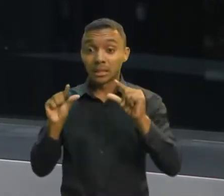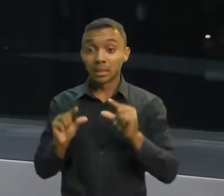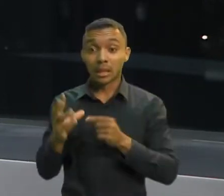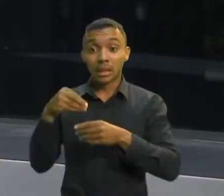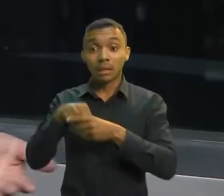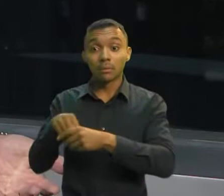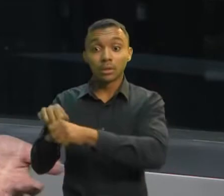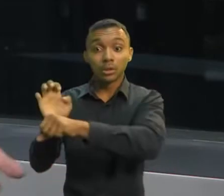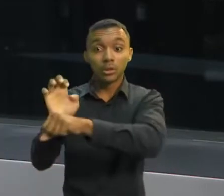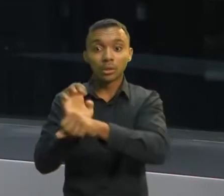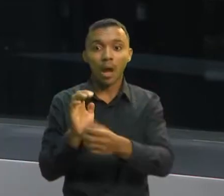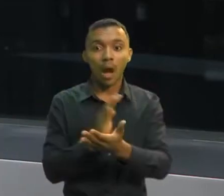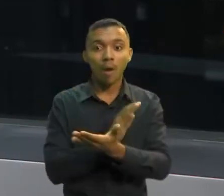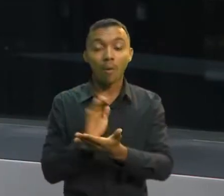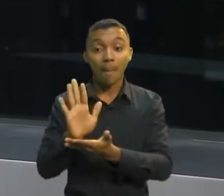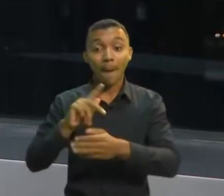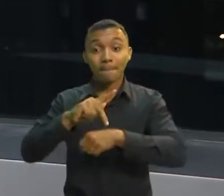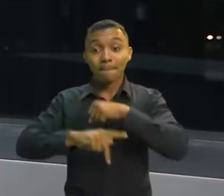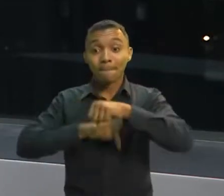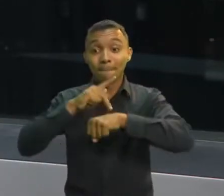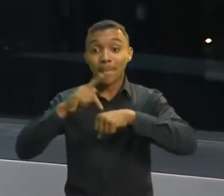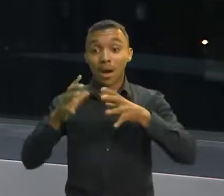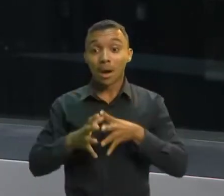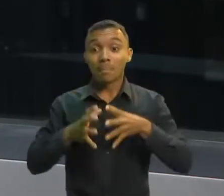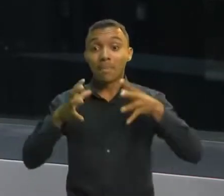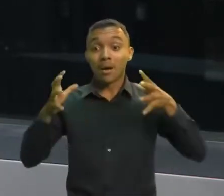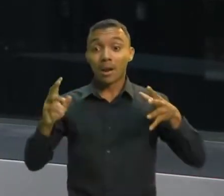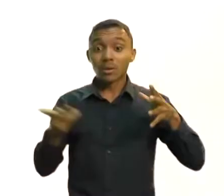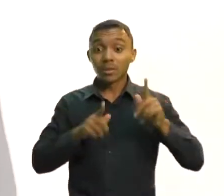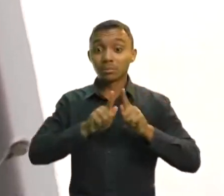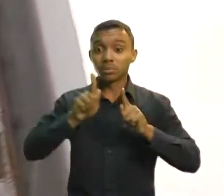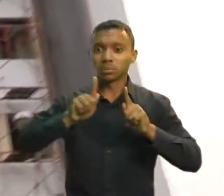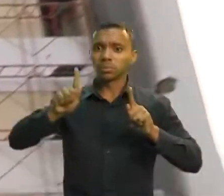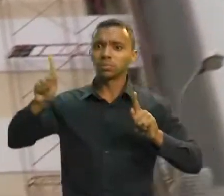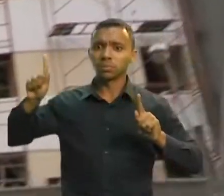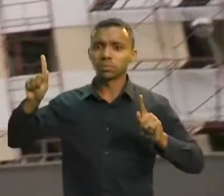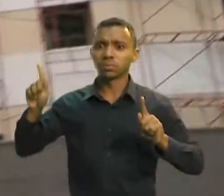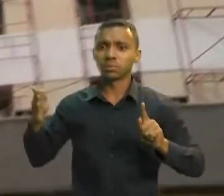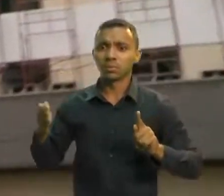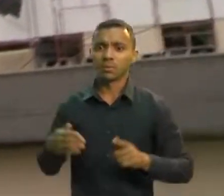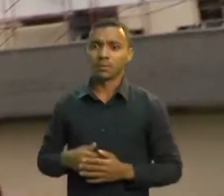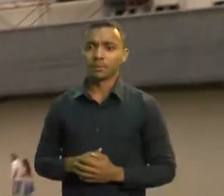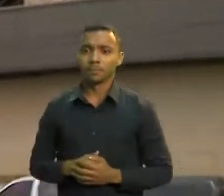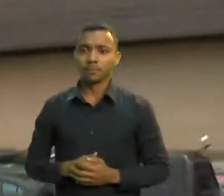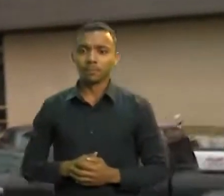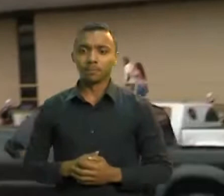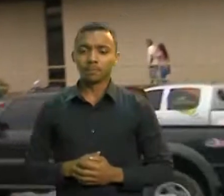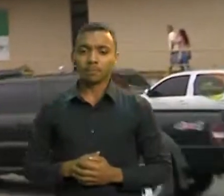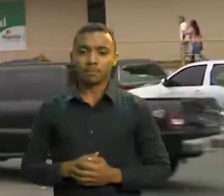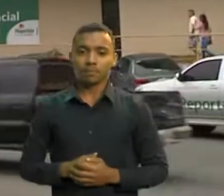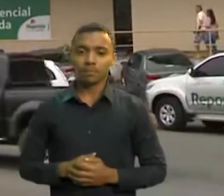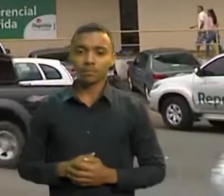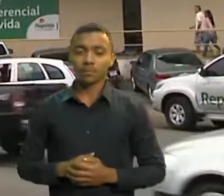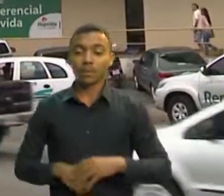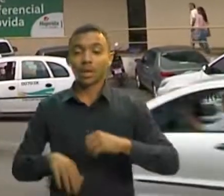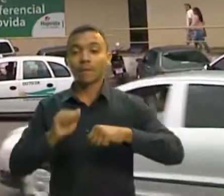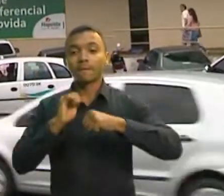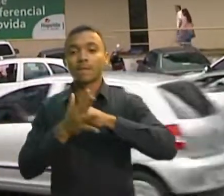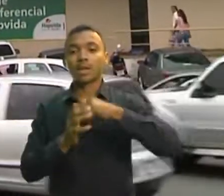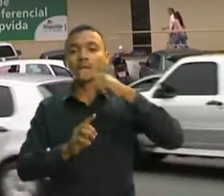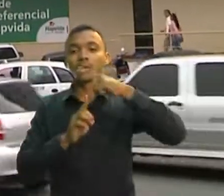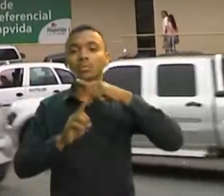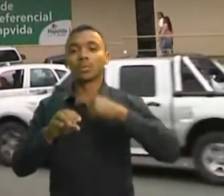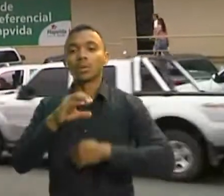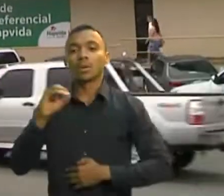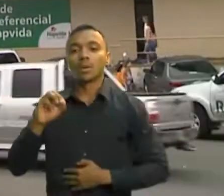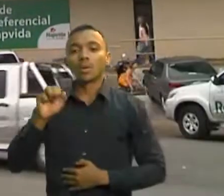mas na maioria do país os números seguem em alta. Os primeiros diagnósticos de Ômicron no país começaram a surgir no